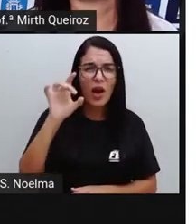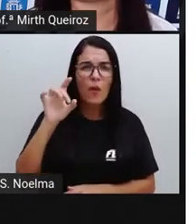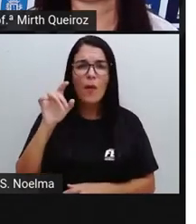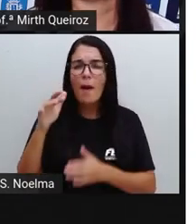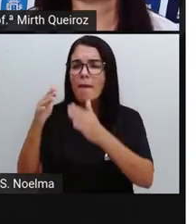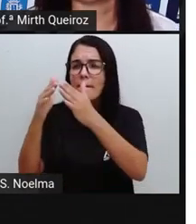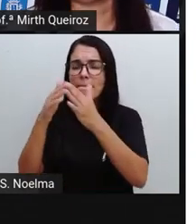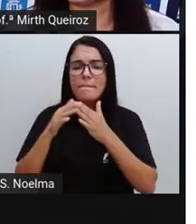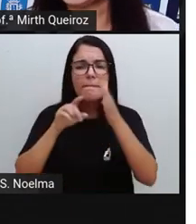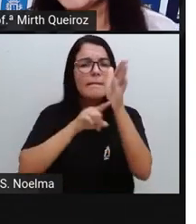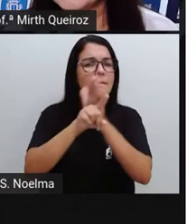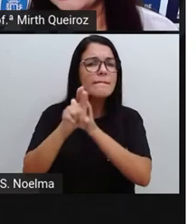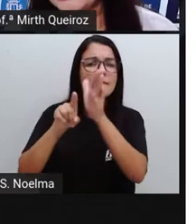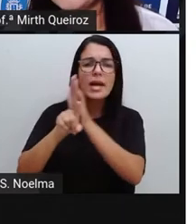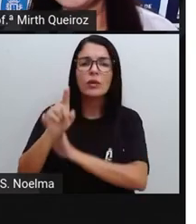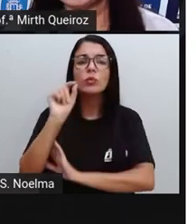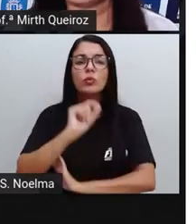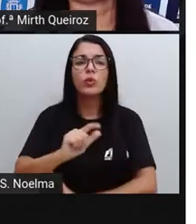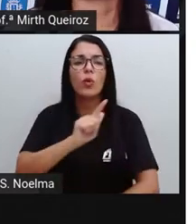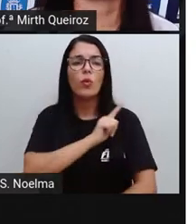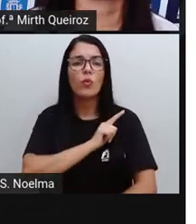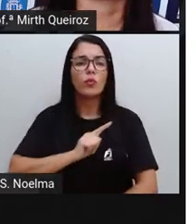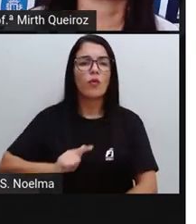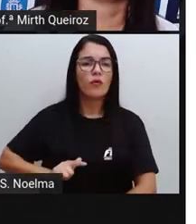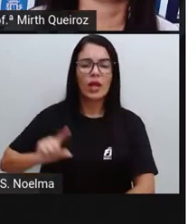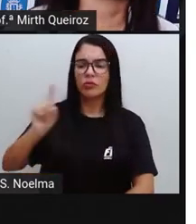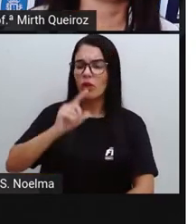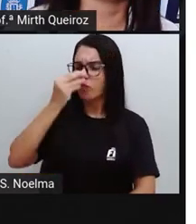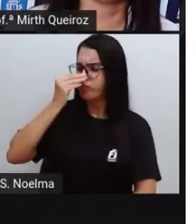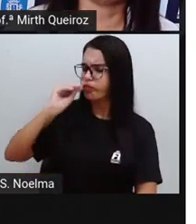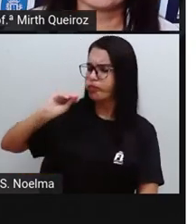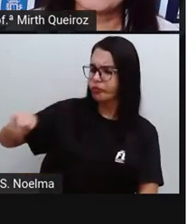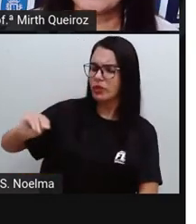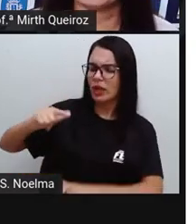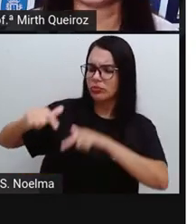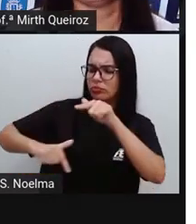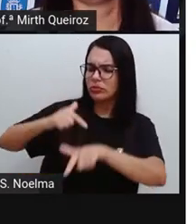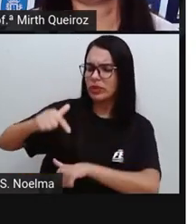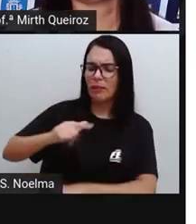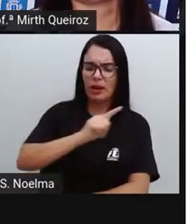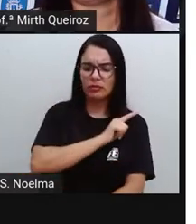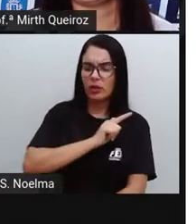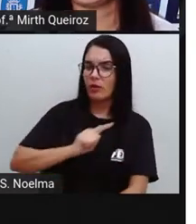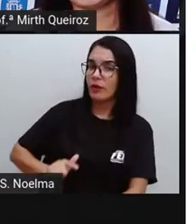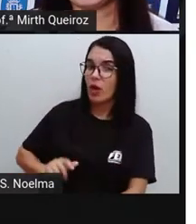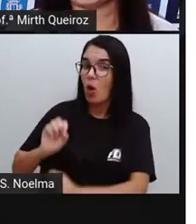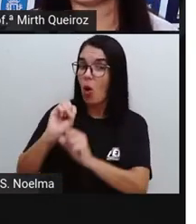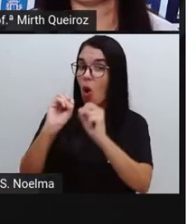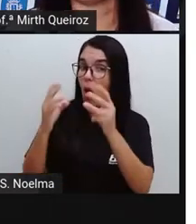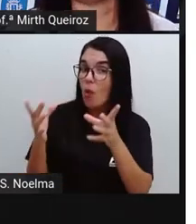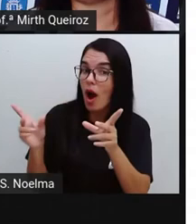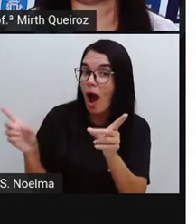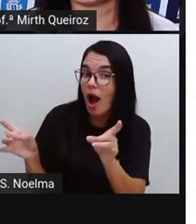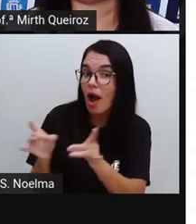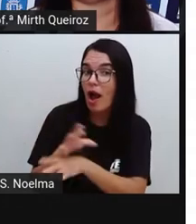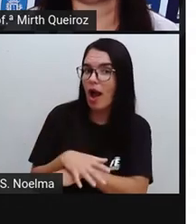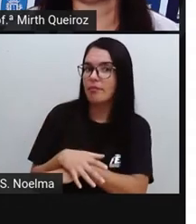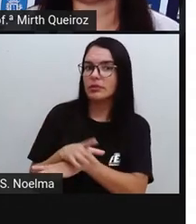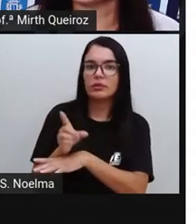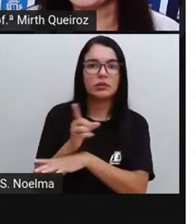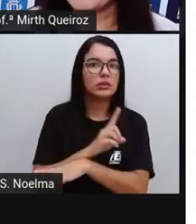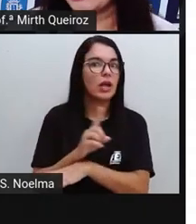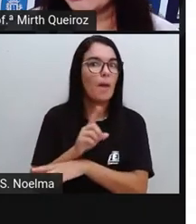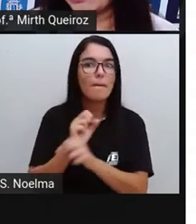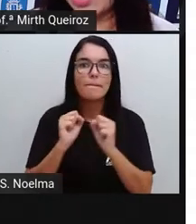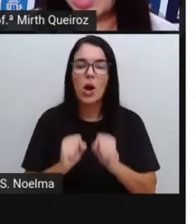governos Para que eles Não negligenciem A prestação Desse serviço Ou mesmo Acabem Com esse tipo De serviço Uma vez Que se trata De